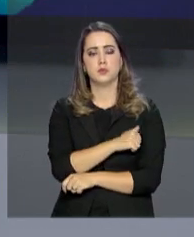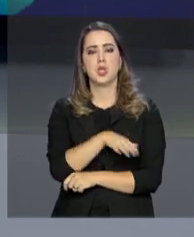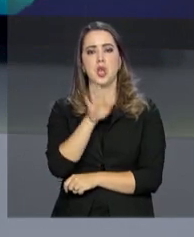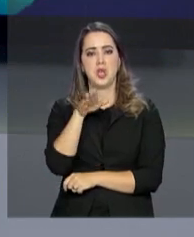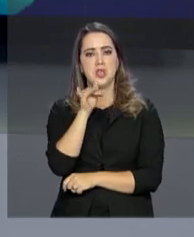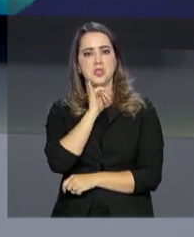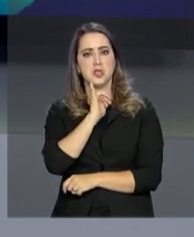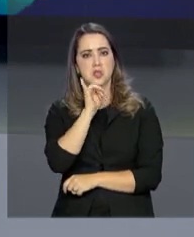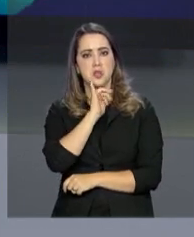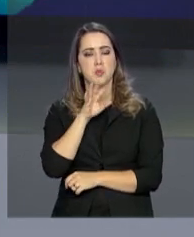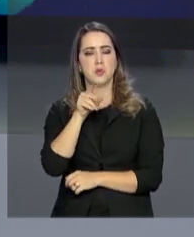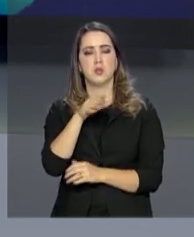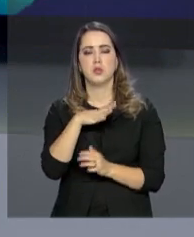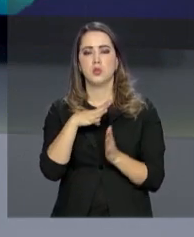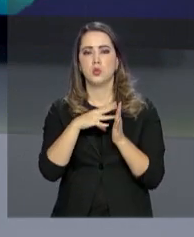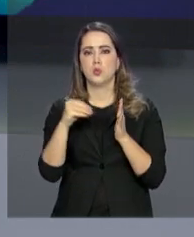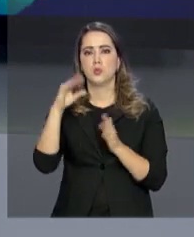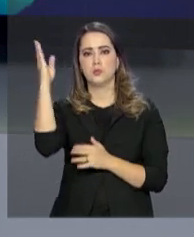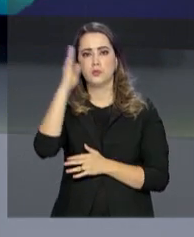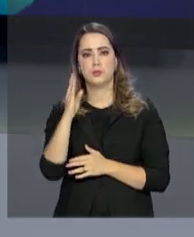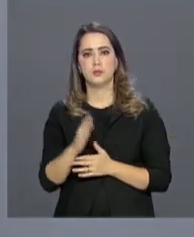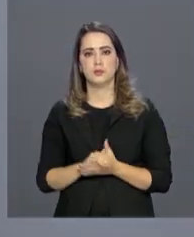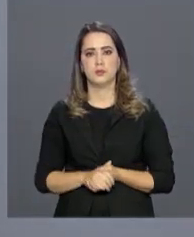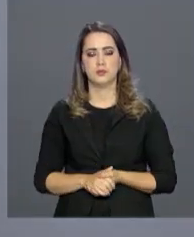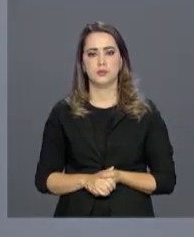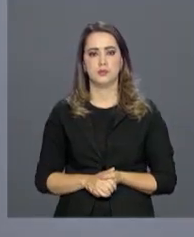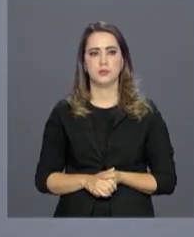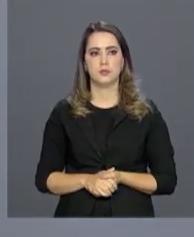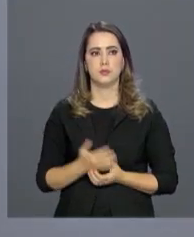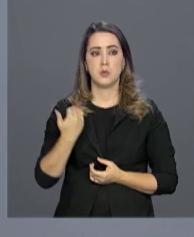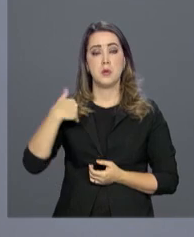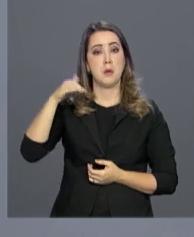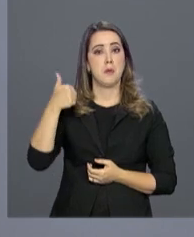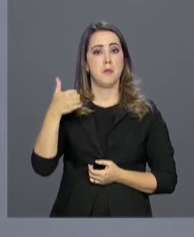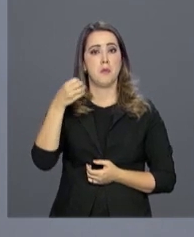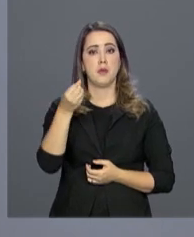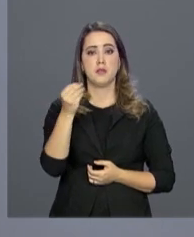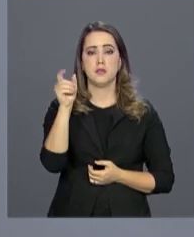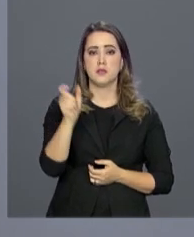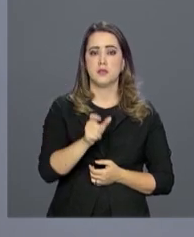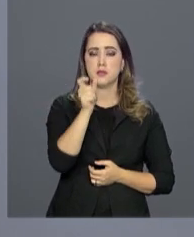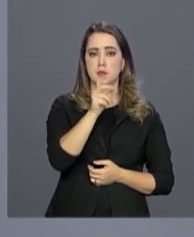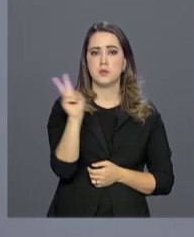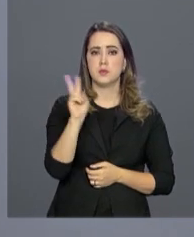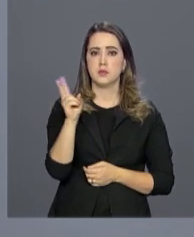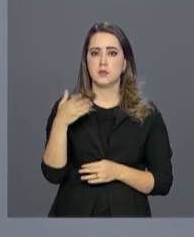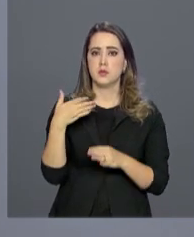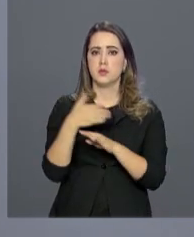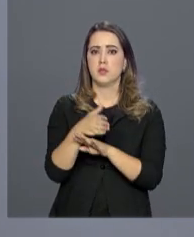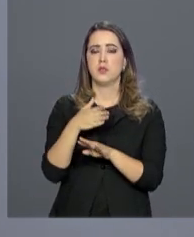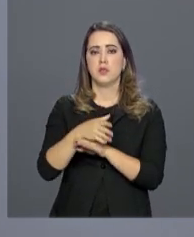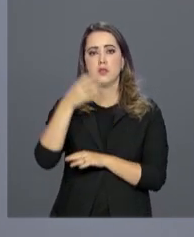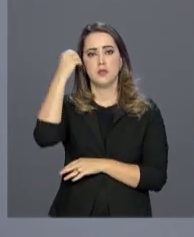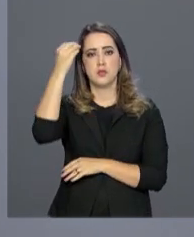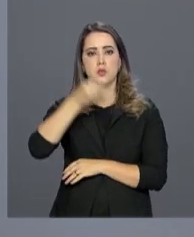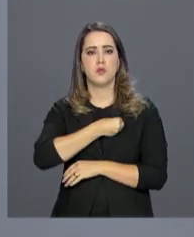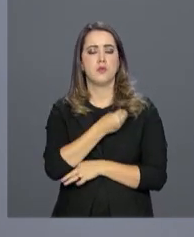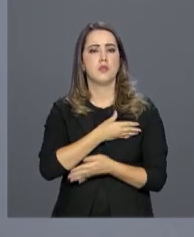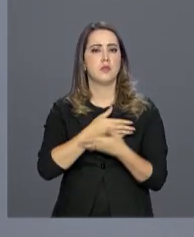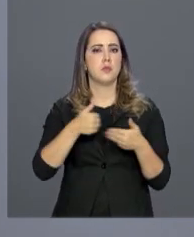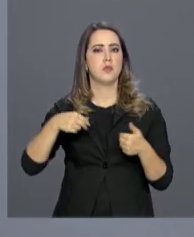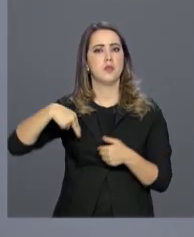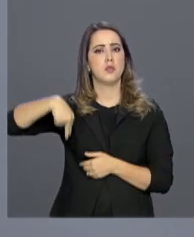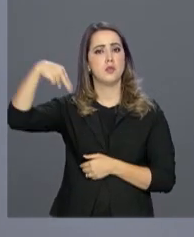servem de exemplo para todo o Brasil. Mais 160 venezuelanos embarcaram em busca de uma vida melhor no